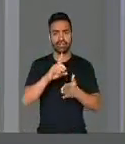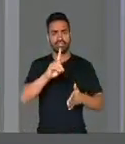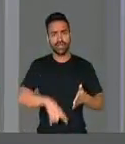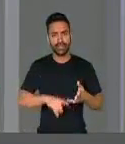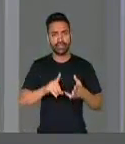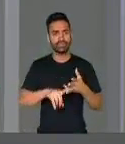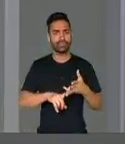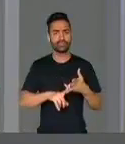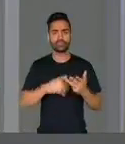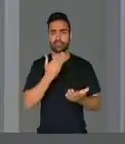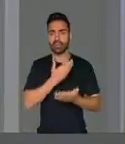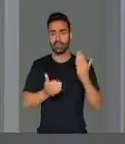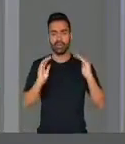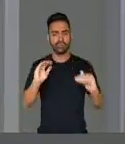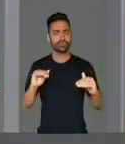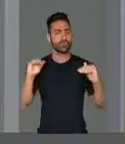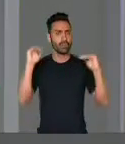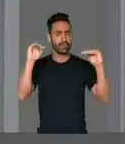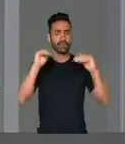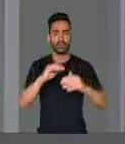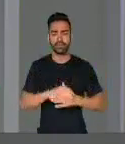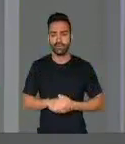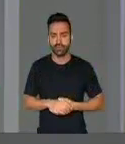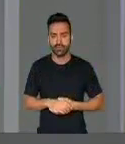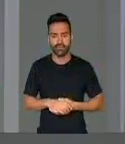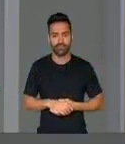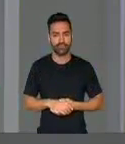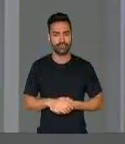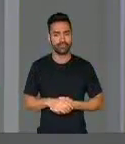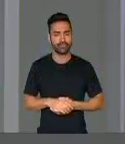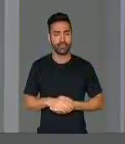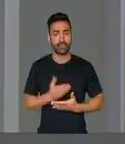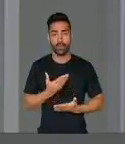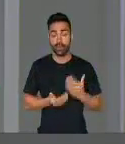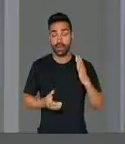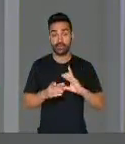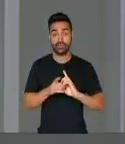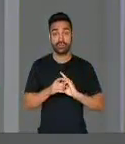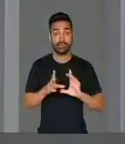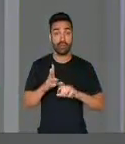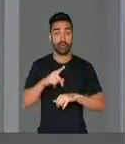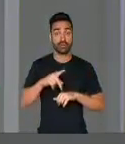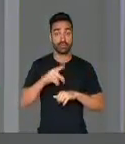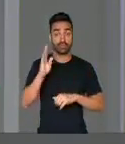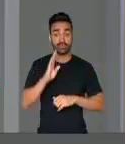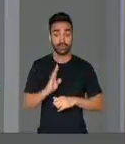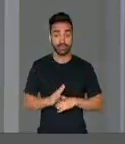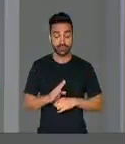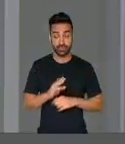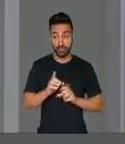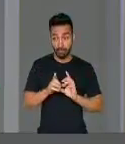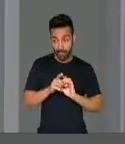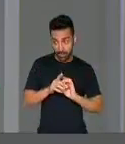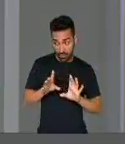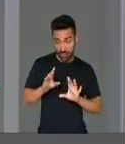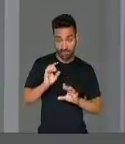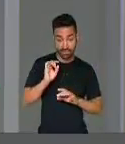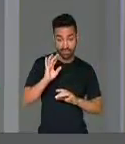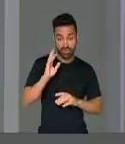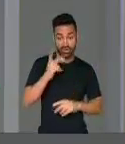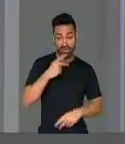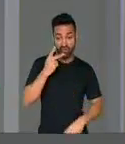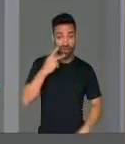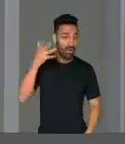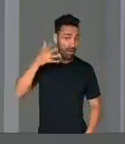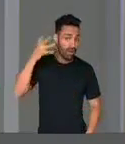a soberania desse país, a democracia nesse país só funciona com o discurso da